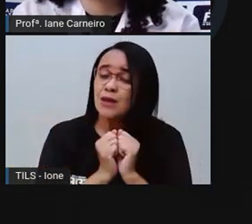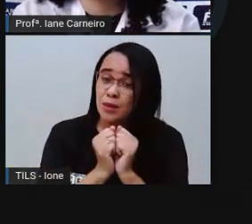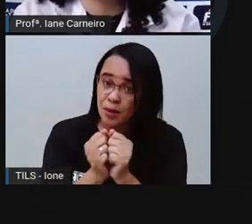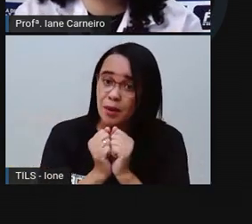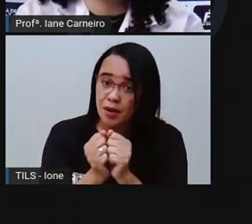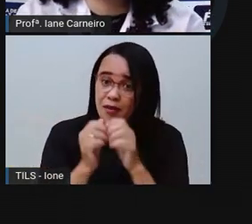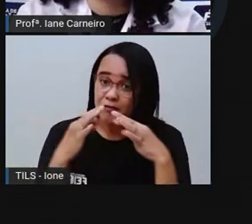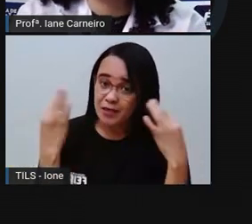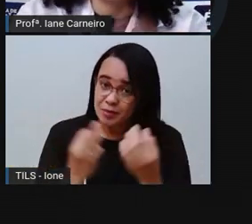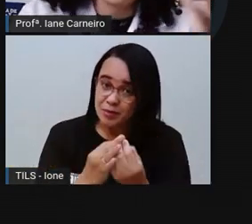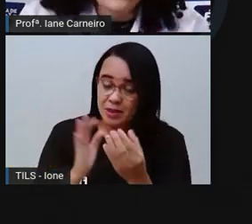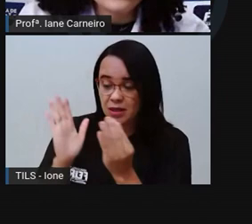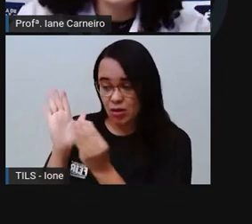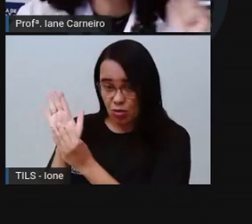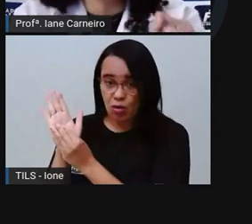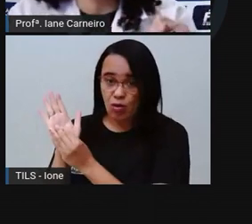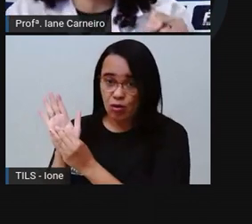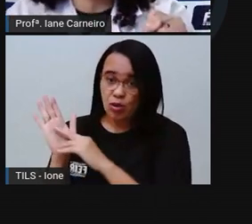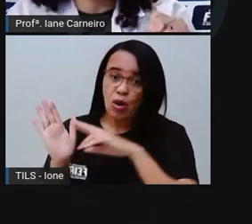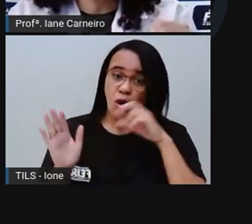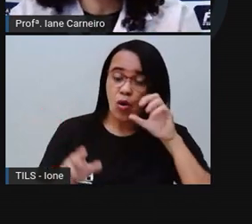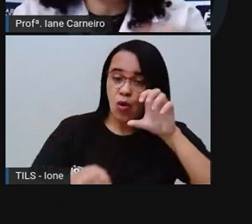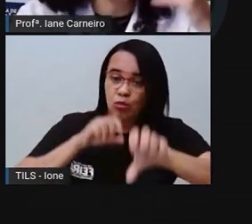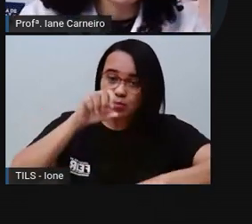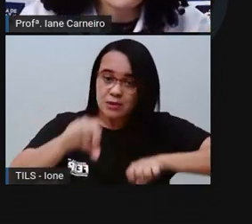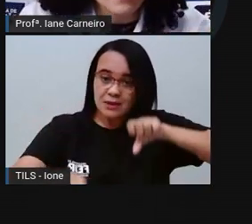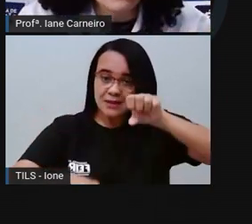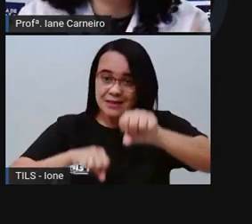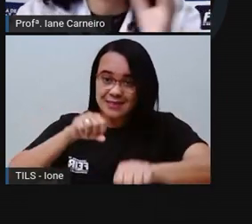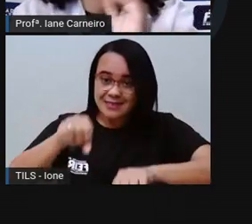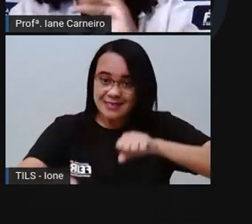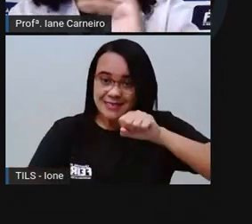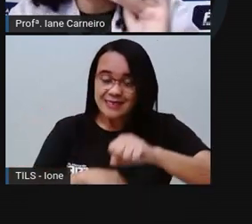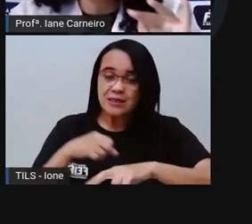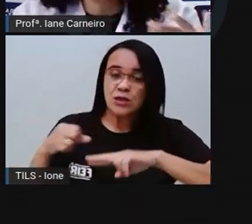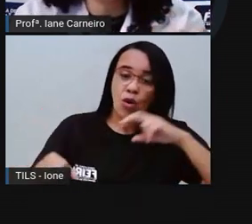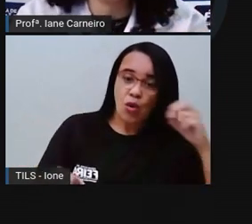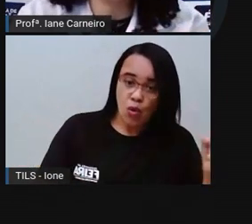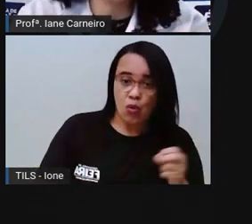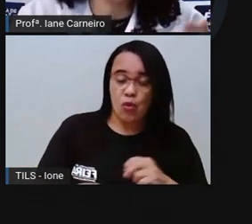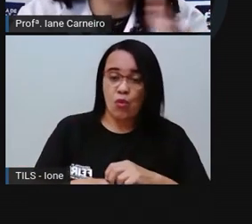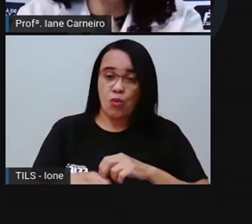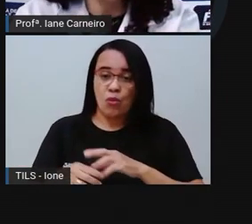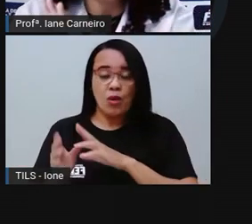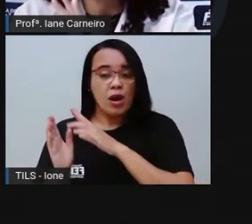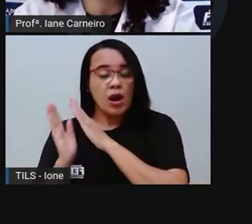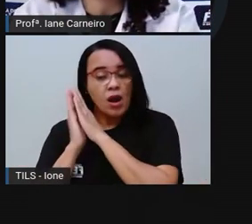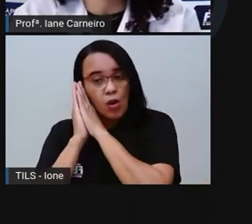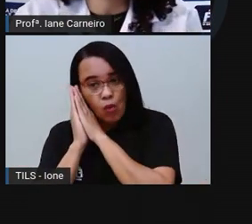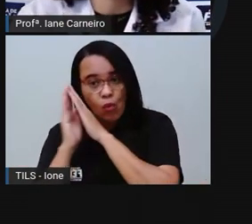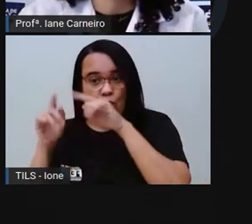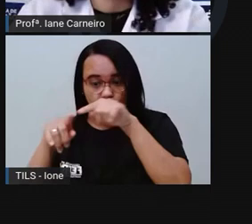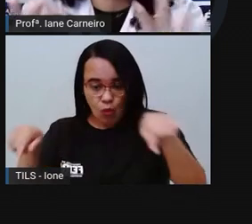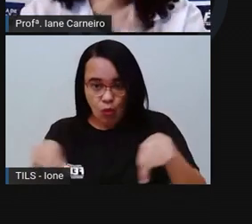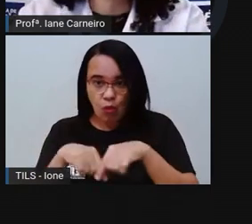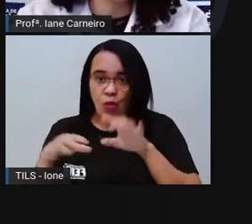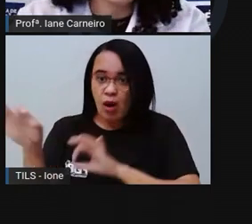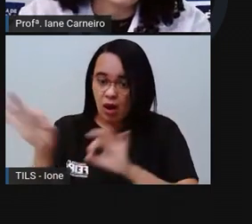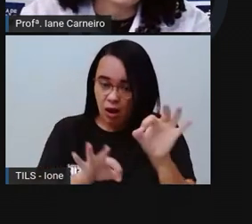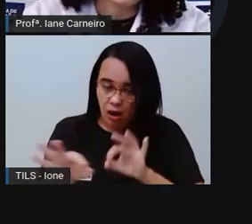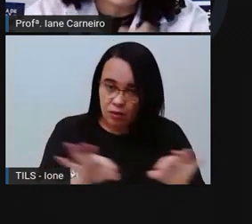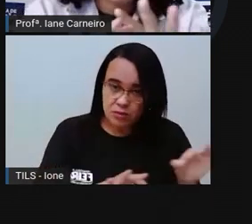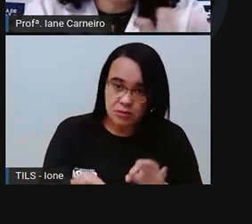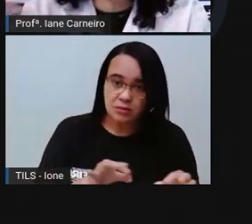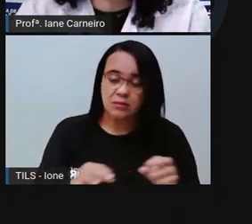arrumar a cama, né, almoçar. Ah, você coloca tudo que você faz no seu dia a dia, você vai colocando no